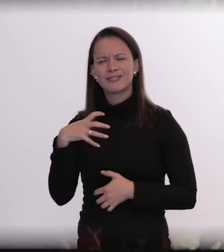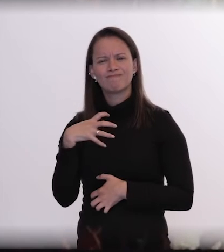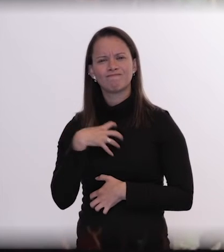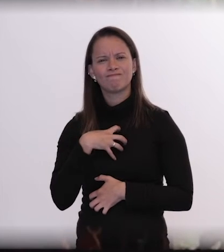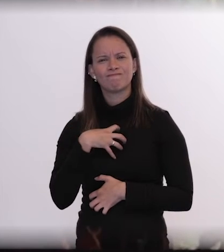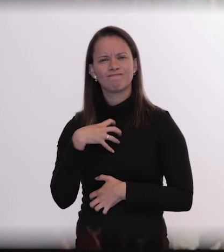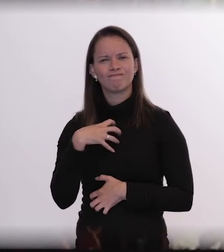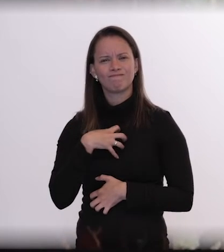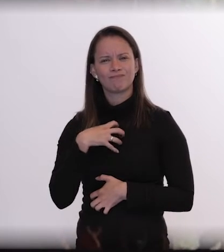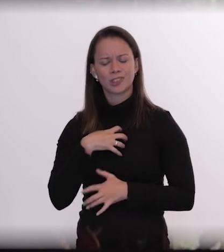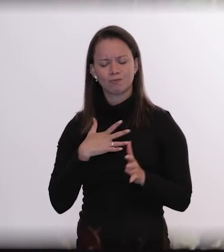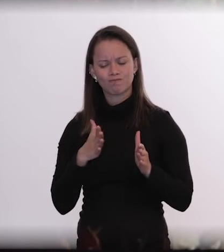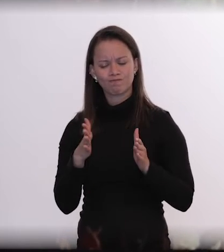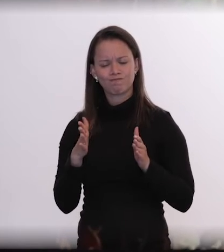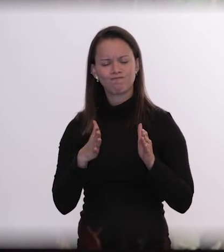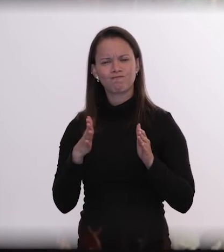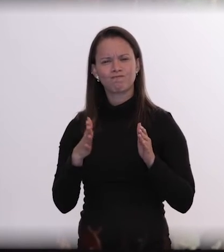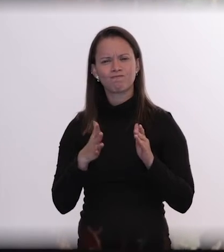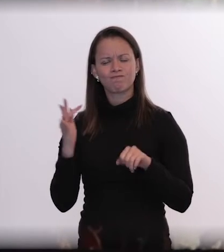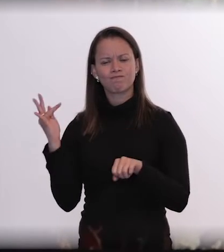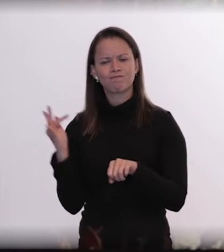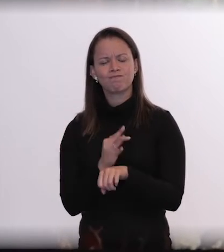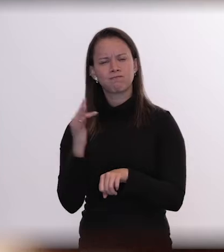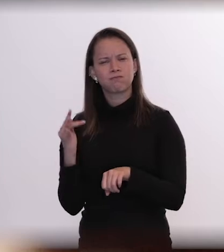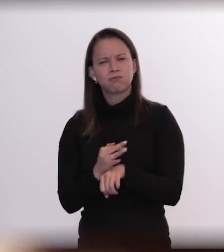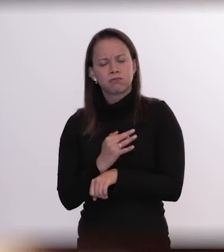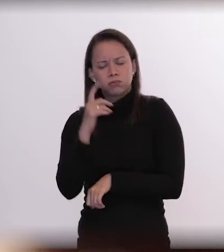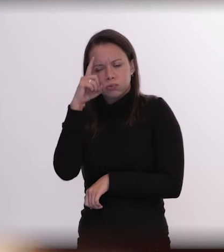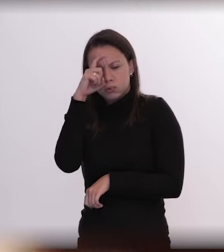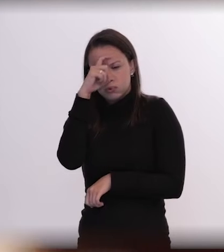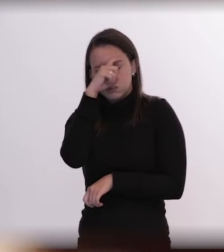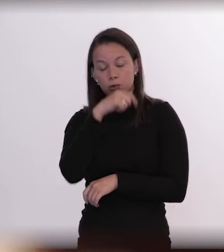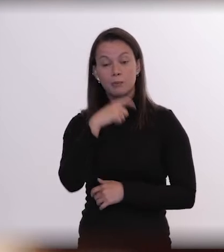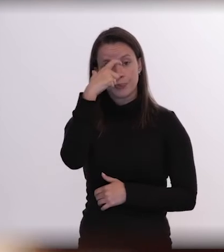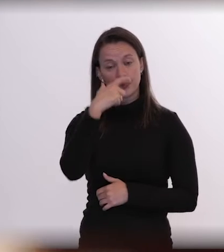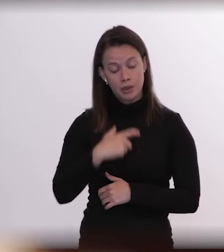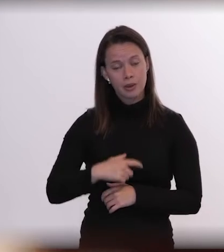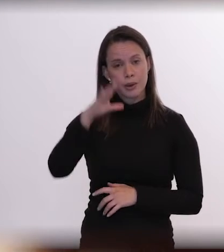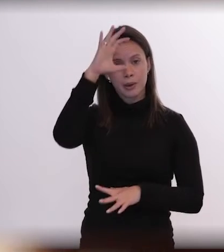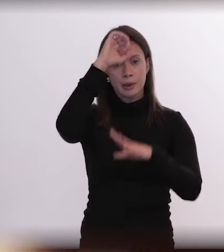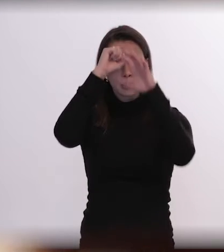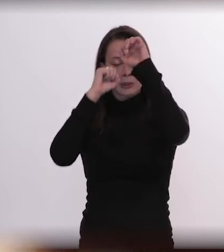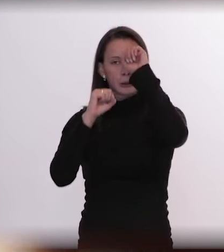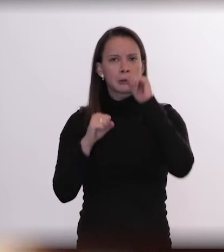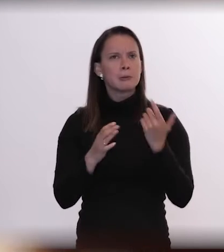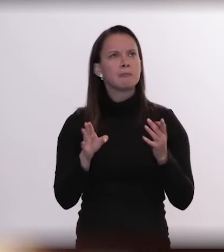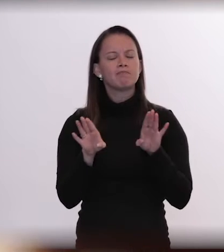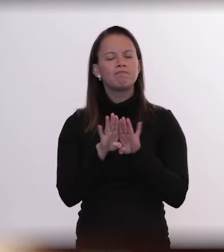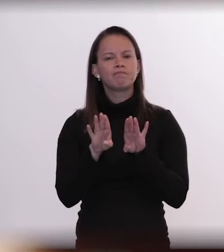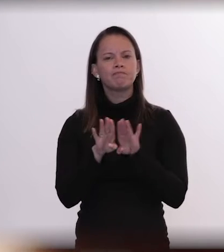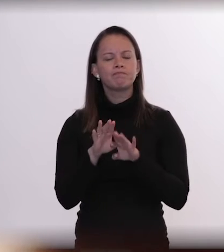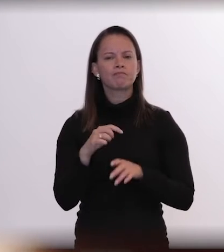tudo isso num momento extremamente delicado da vida. Eu aprendi e essa também é uma das razões